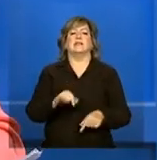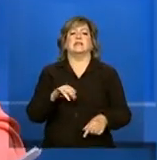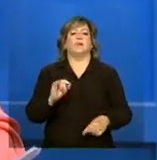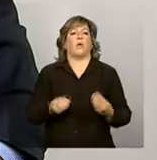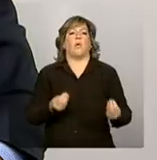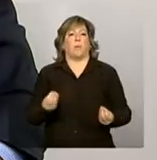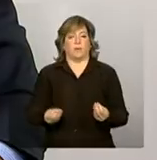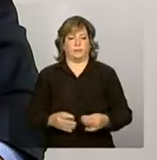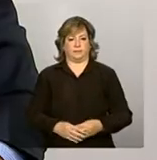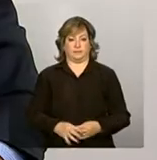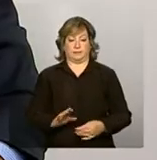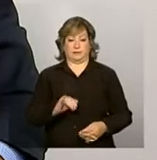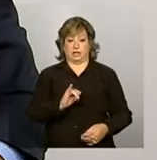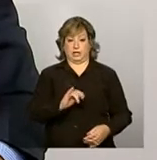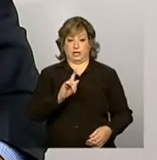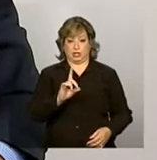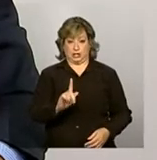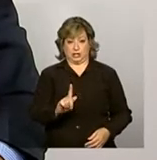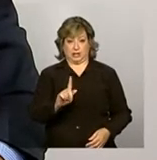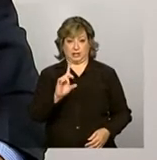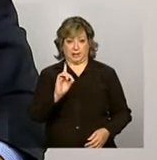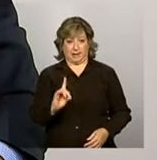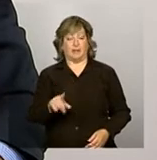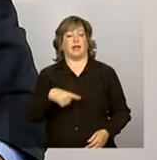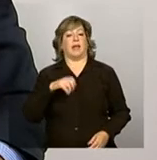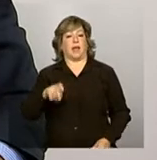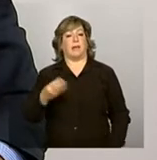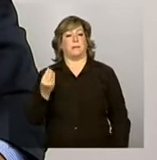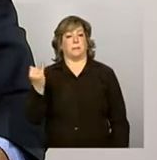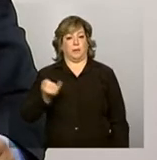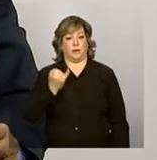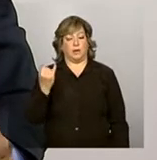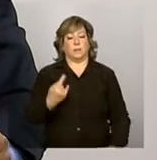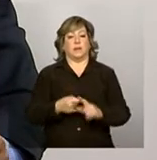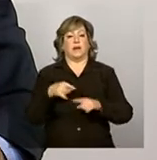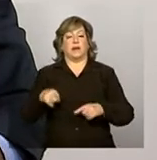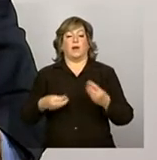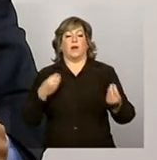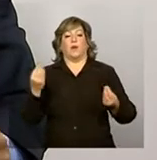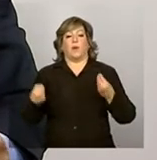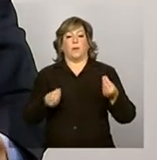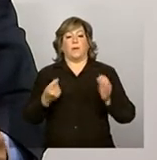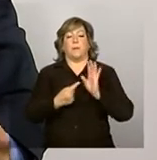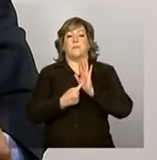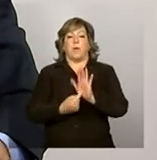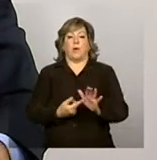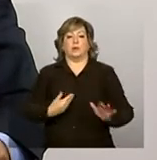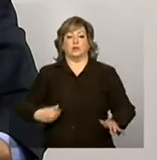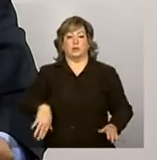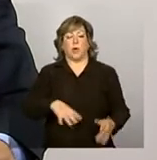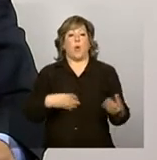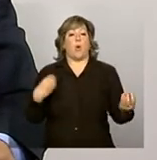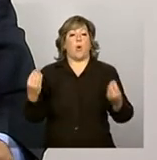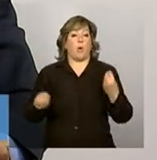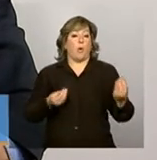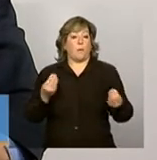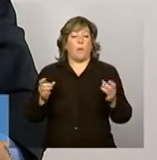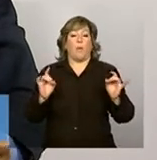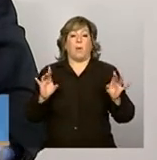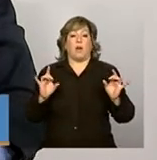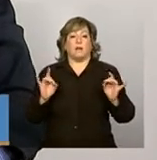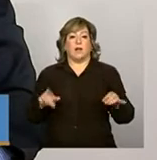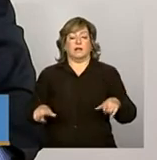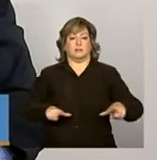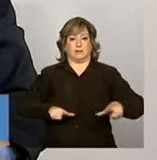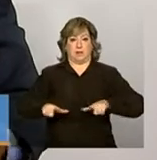O IGD realmente é importante porque ele é uma forma de nos dizer como está indo a qualidade da gestão do programa